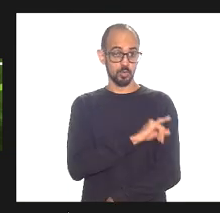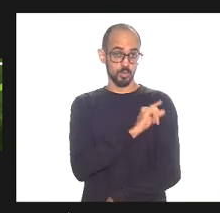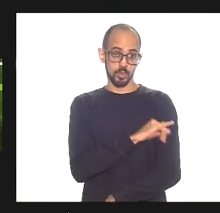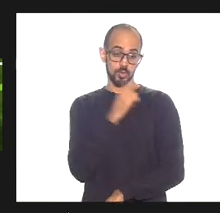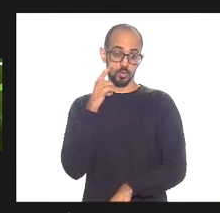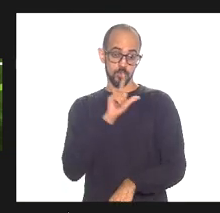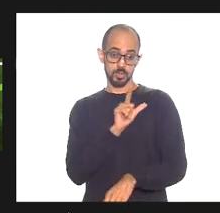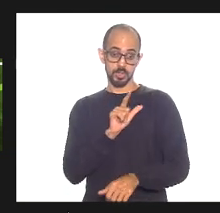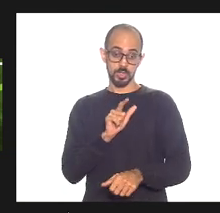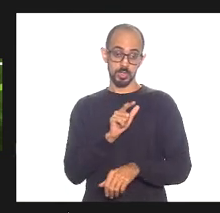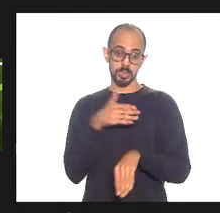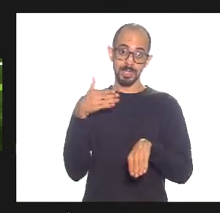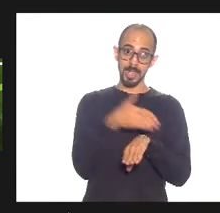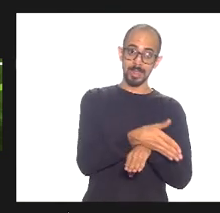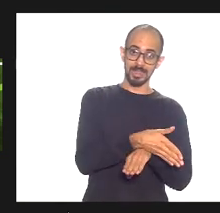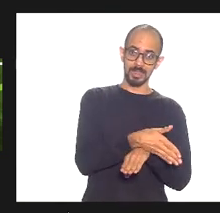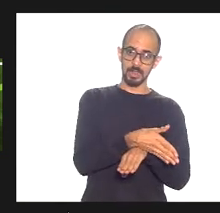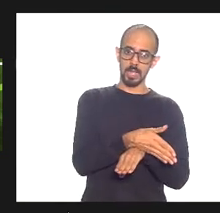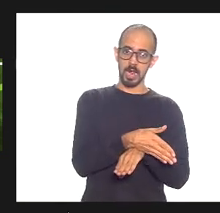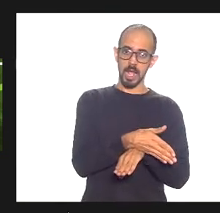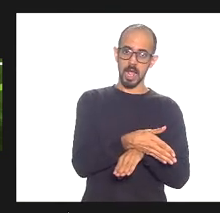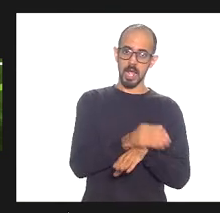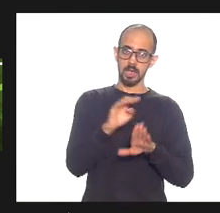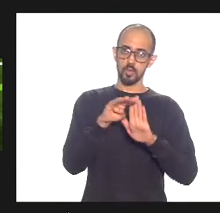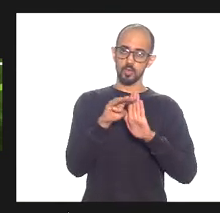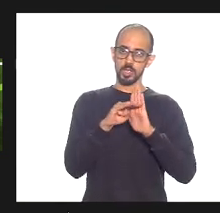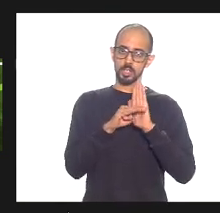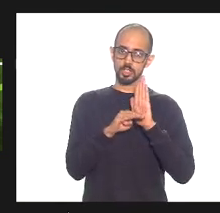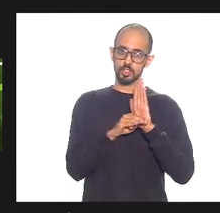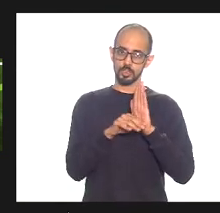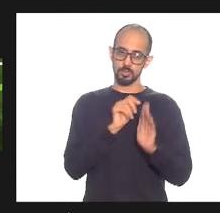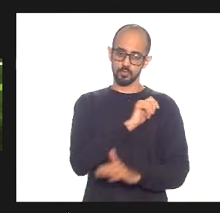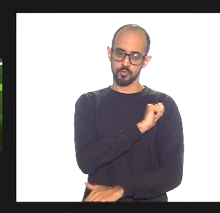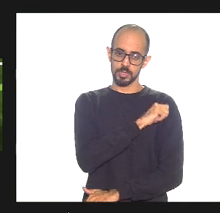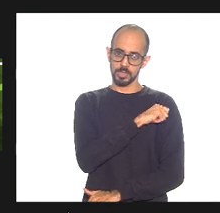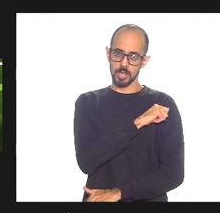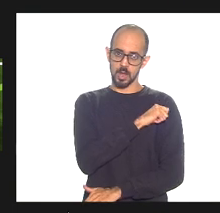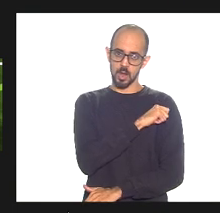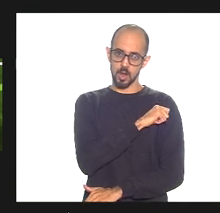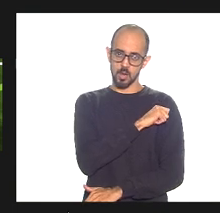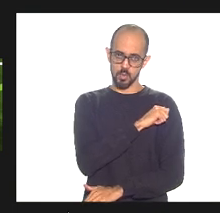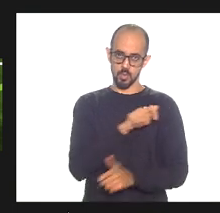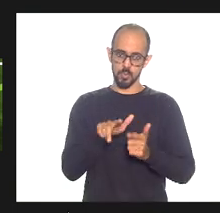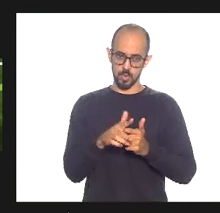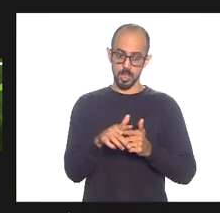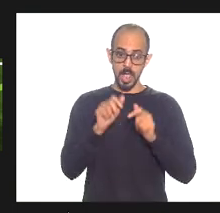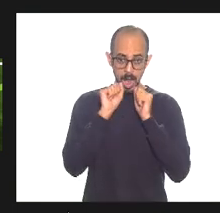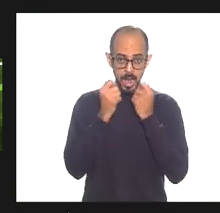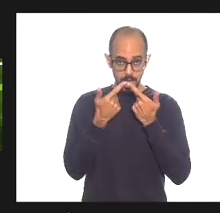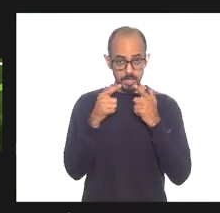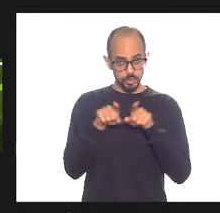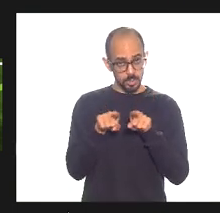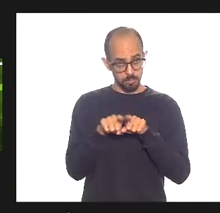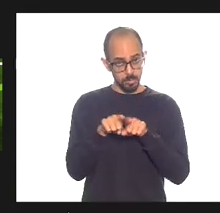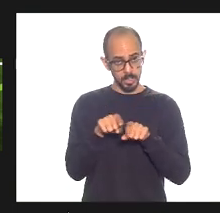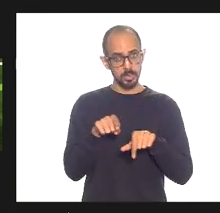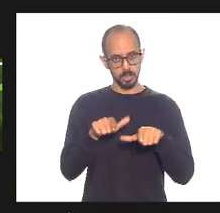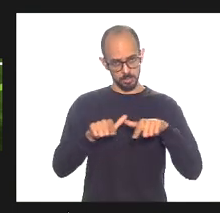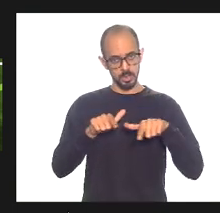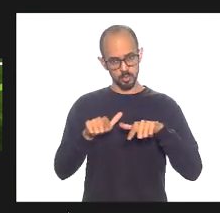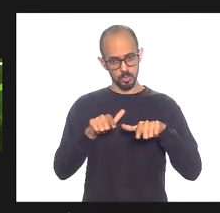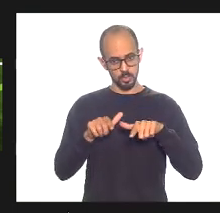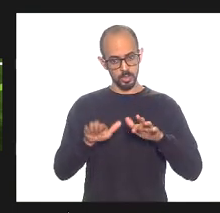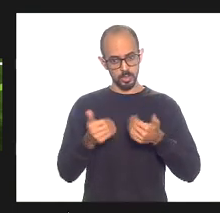a entrada no regime de recuperação fiscal e a LERJ também trabalhou muito por isso então senhor presidente esse diálogo essa